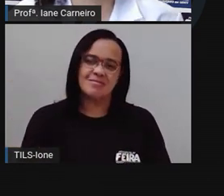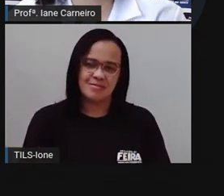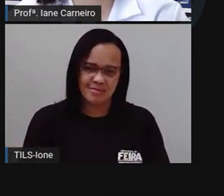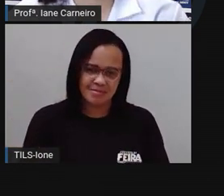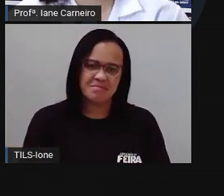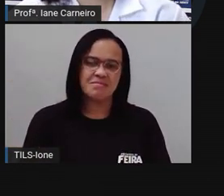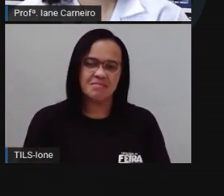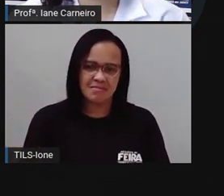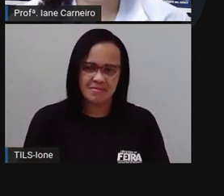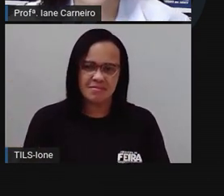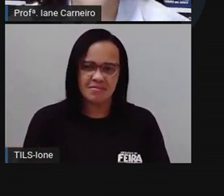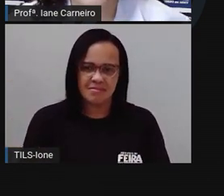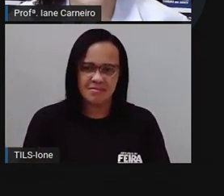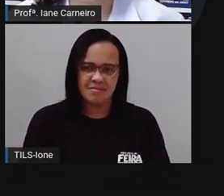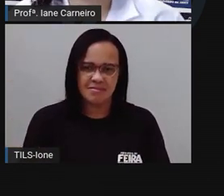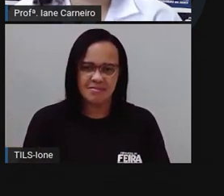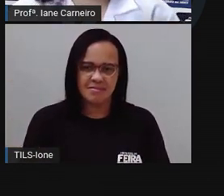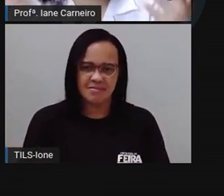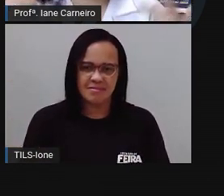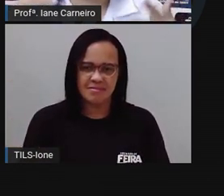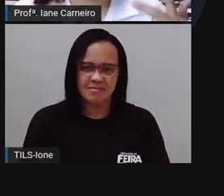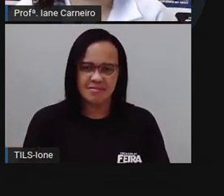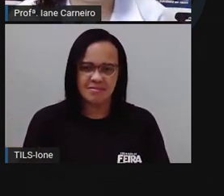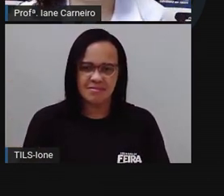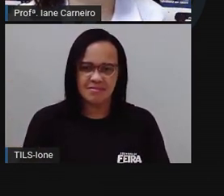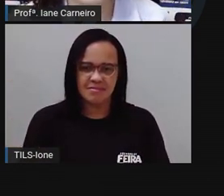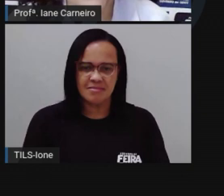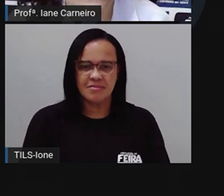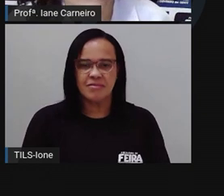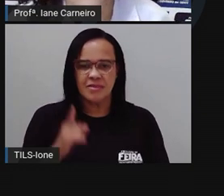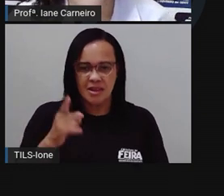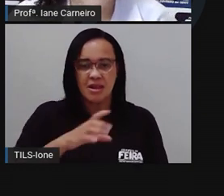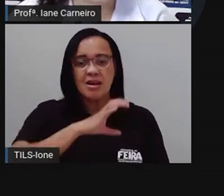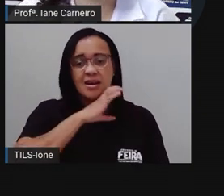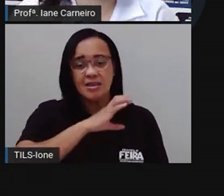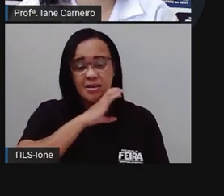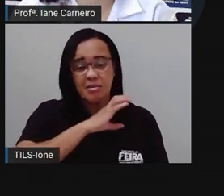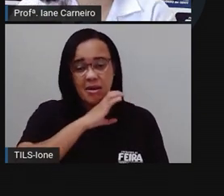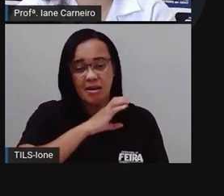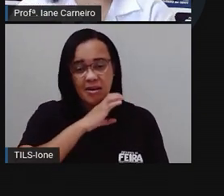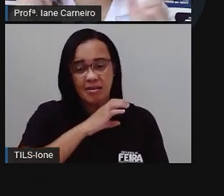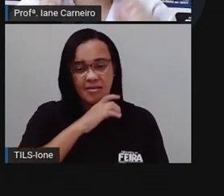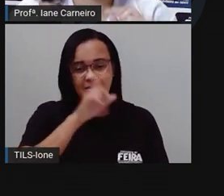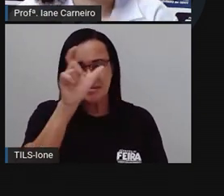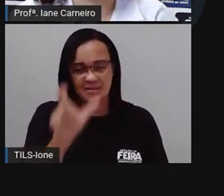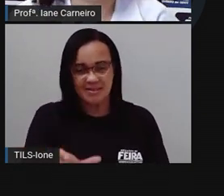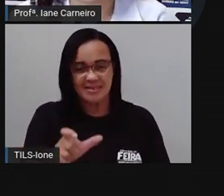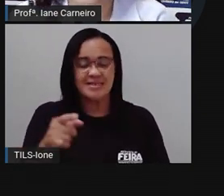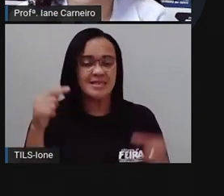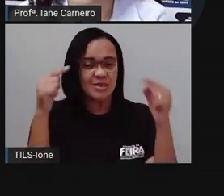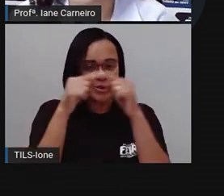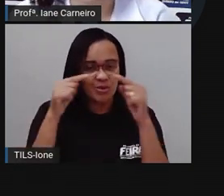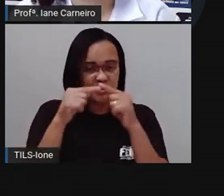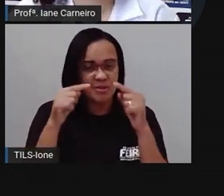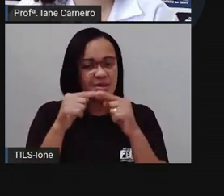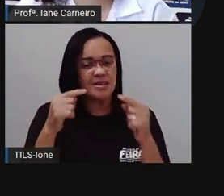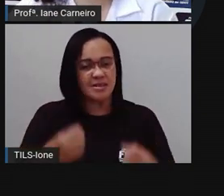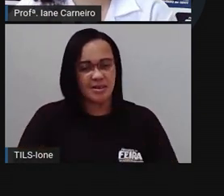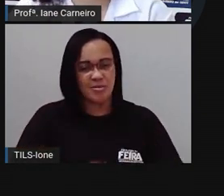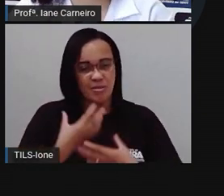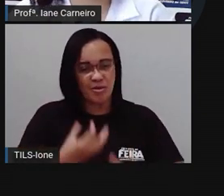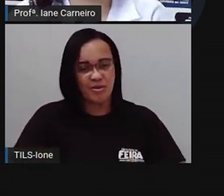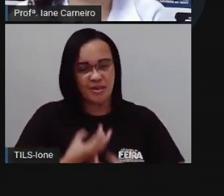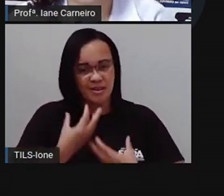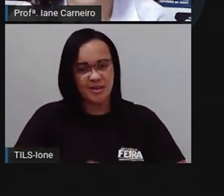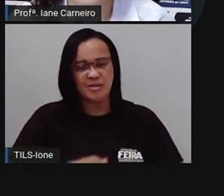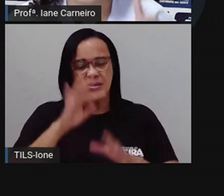Não foi. Que palavrinha é essa? É um animal que tá lá na música, tá certo? É um animal lá no poema que nós lemos. Então, qual